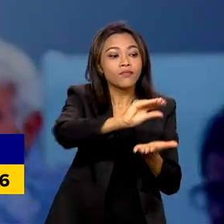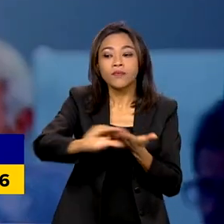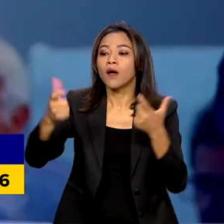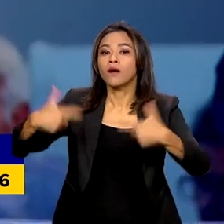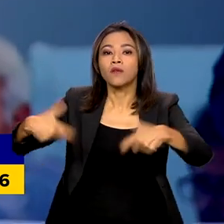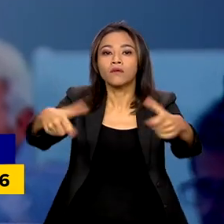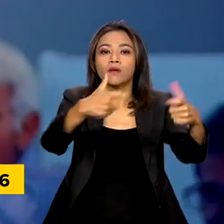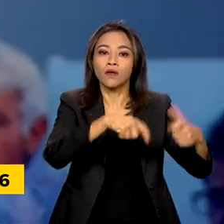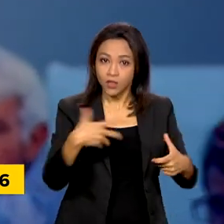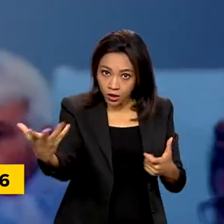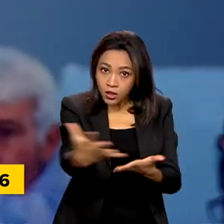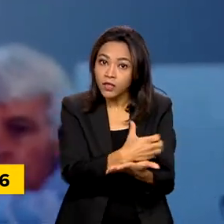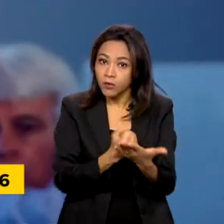que a gente arrecadou de vocês.